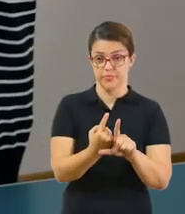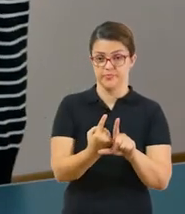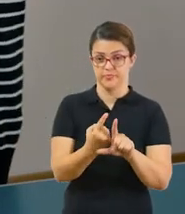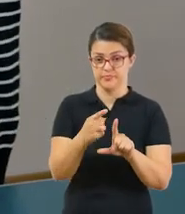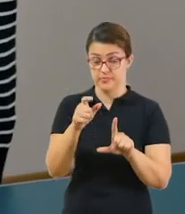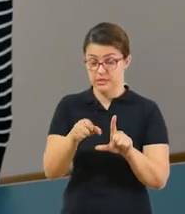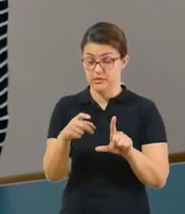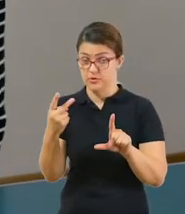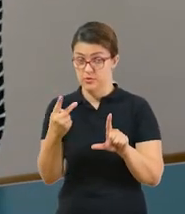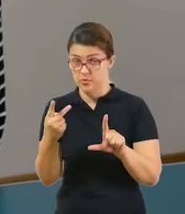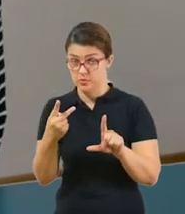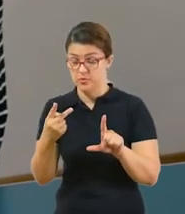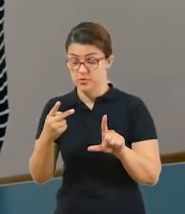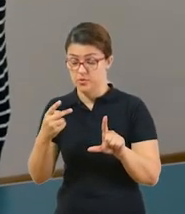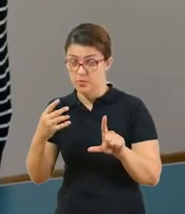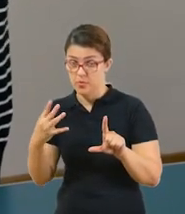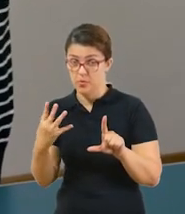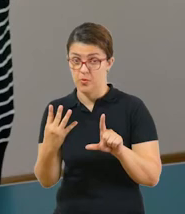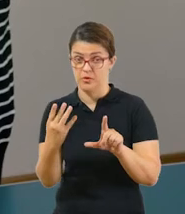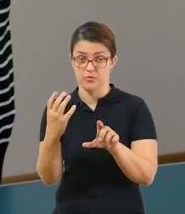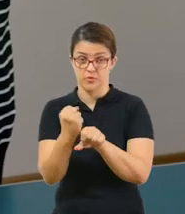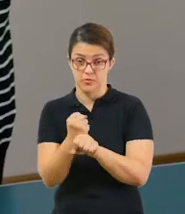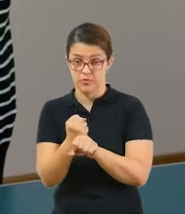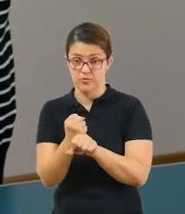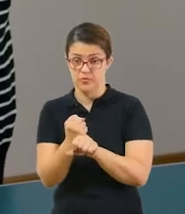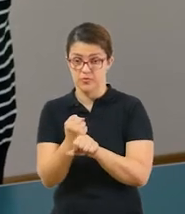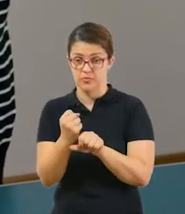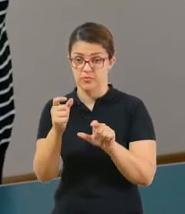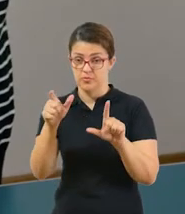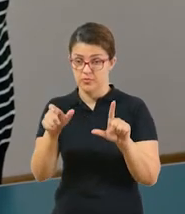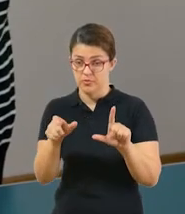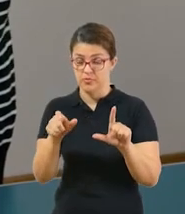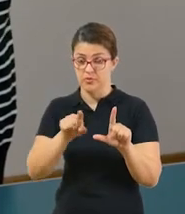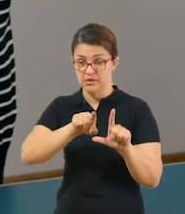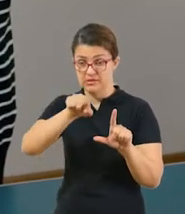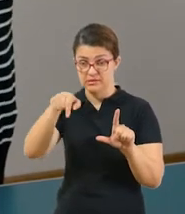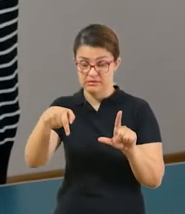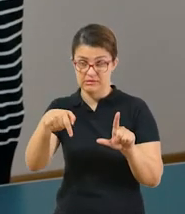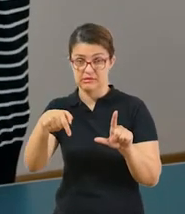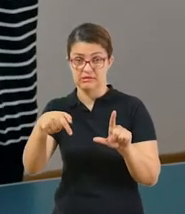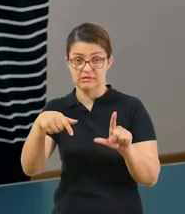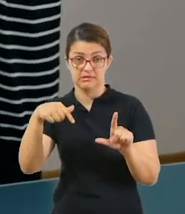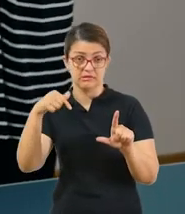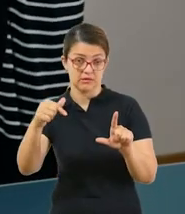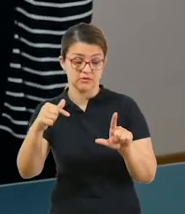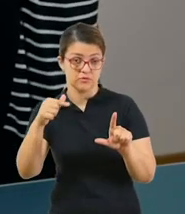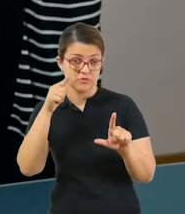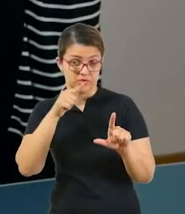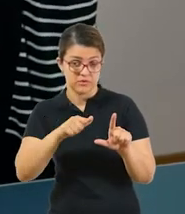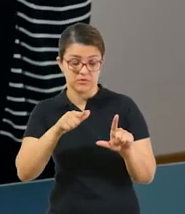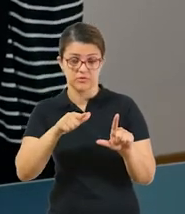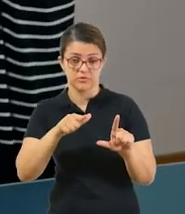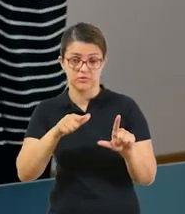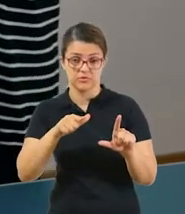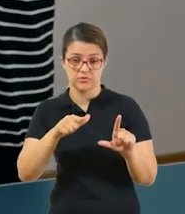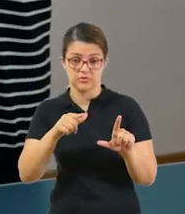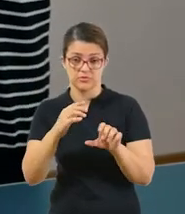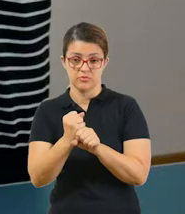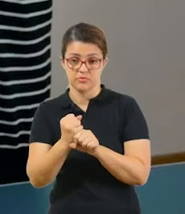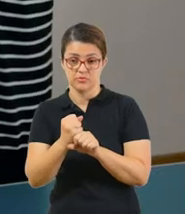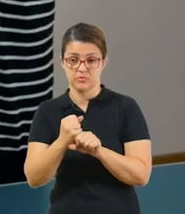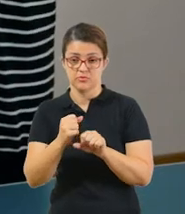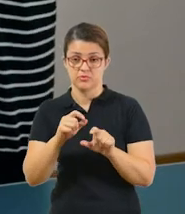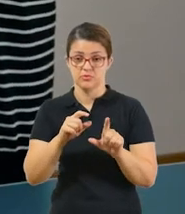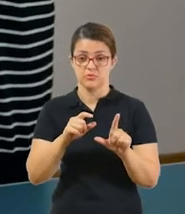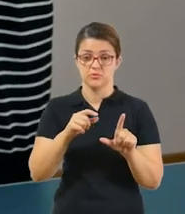segunda rodada, ela fez quatro pontos. Então, quantos pontos a mais ela fez? Na terceira rodada, ela fez sete